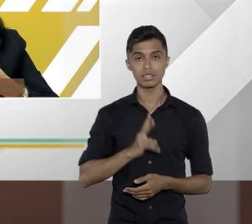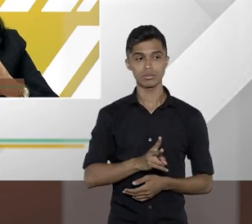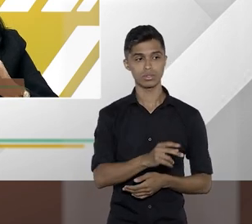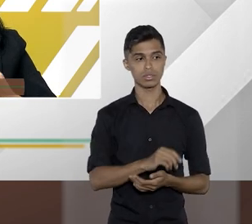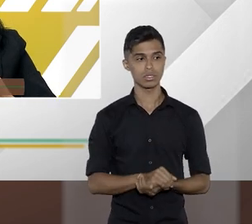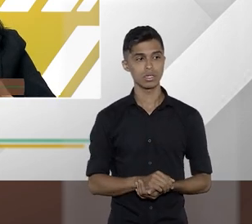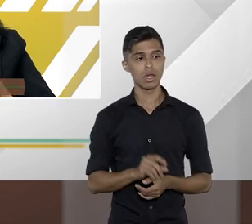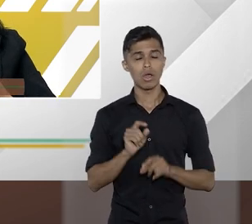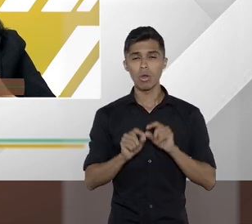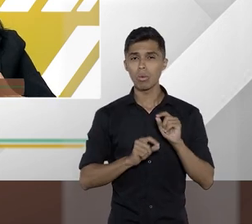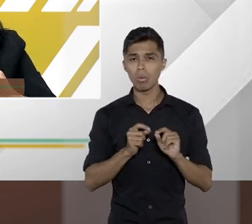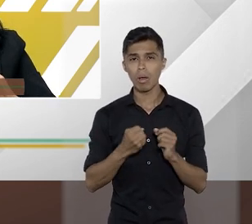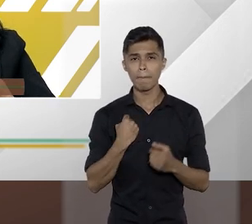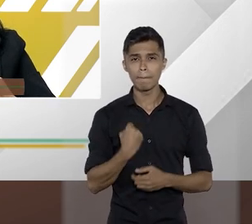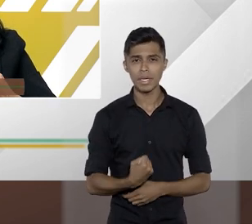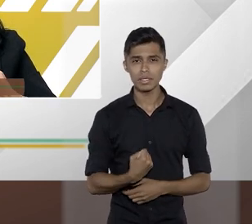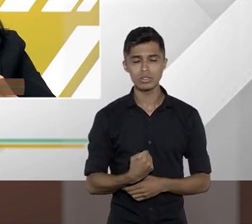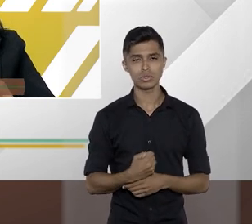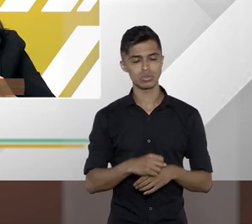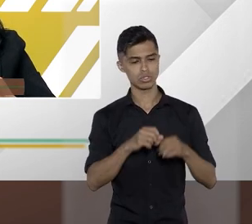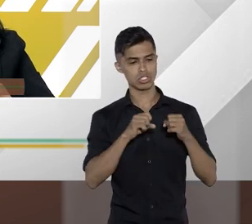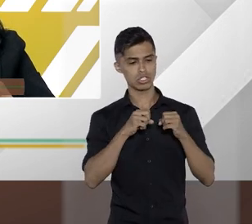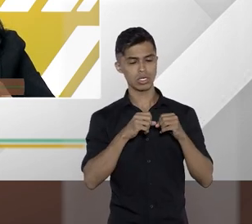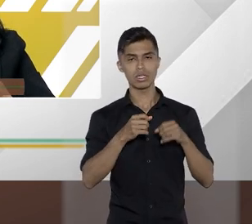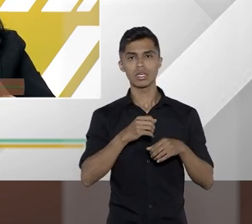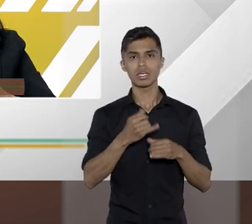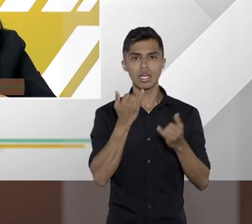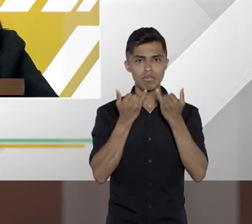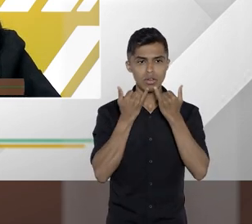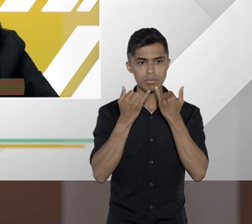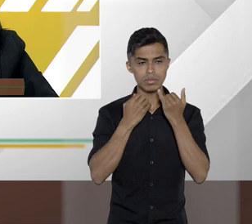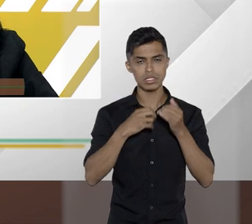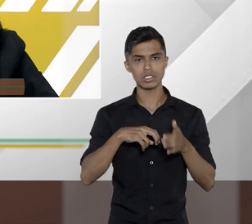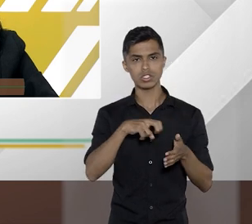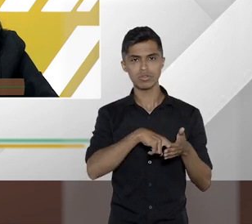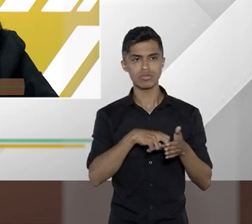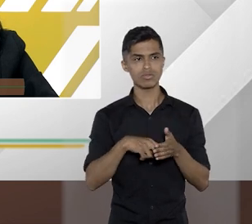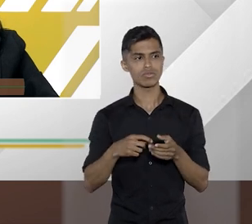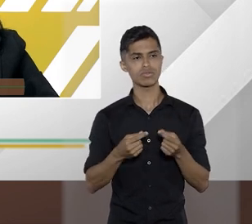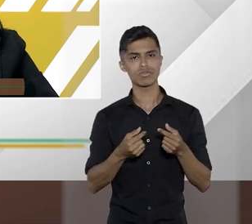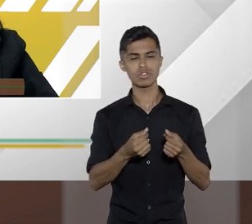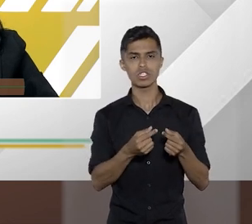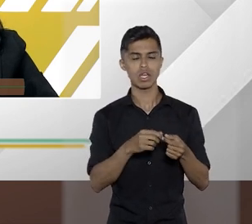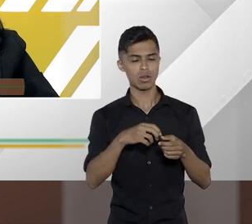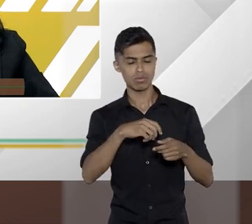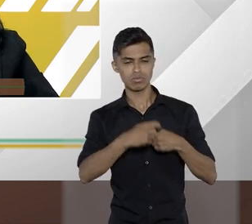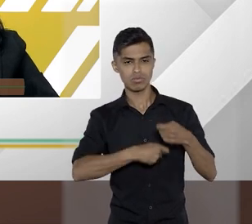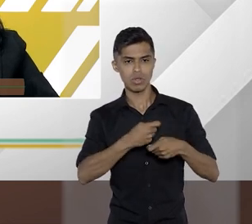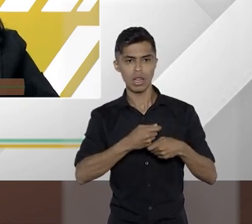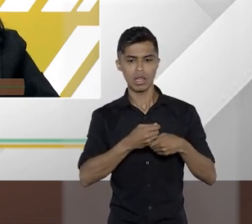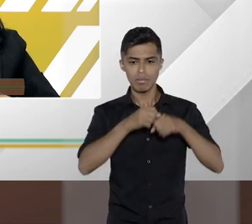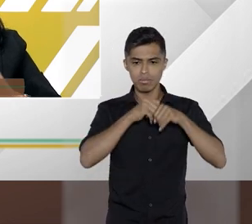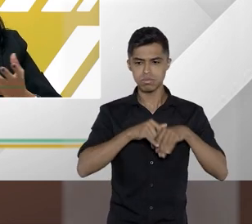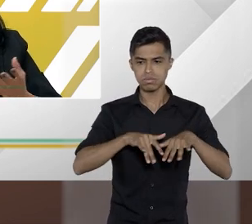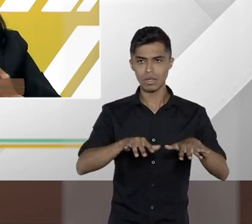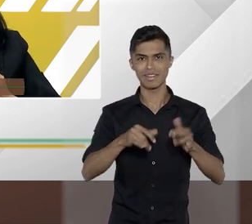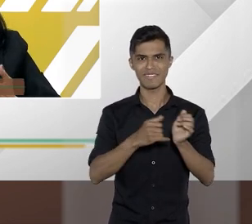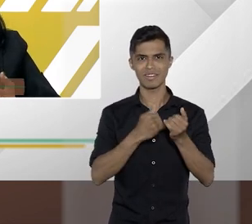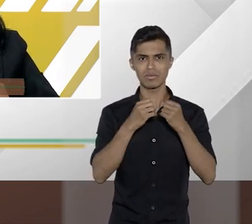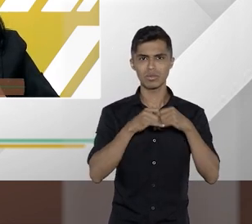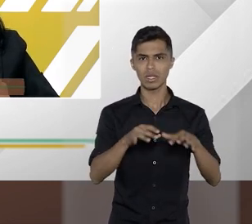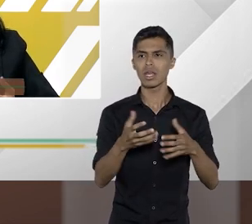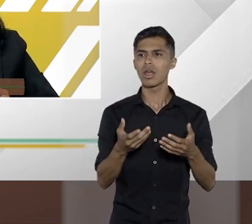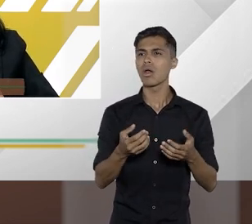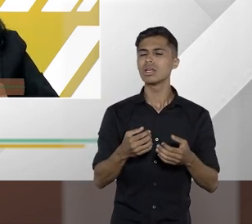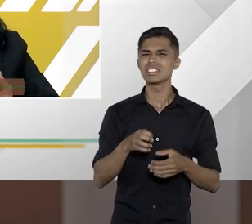qual o peso do vazamento de dados fiscais para o contribuinte? Eu queria que ambos,